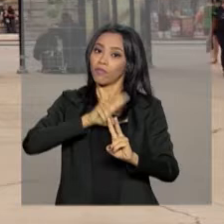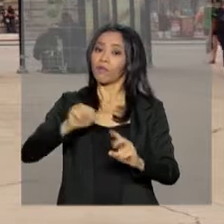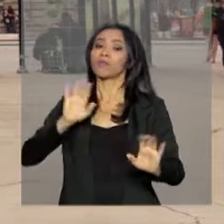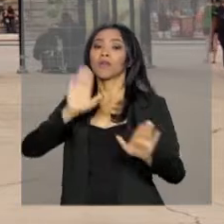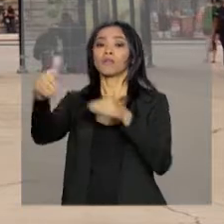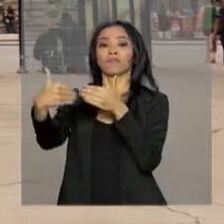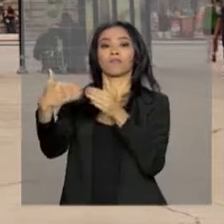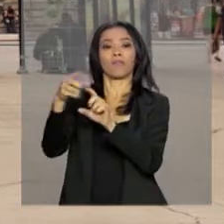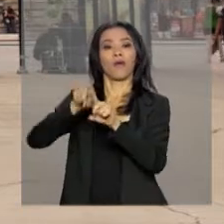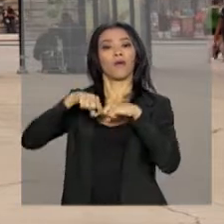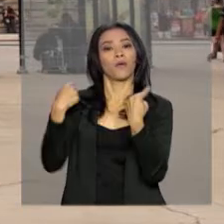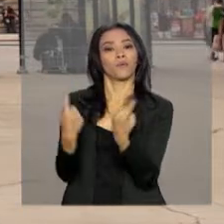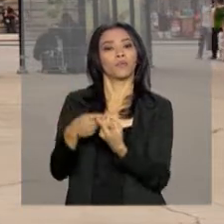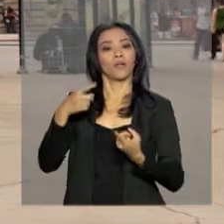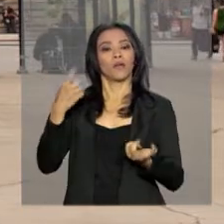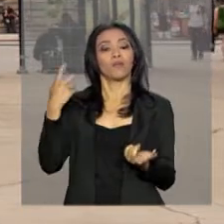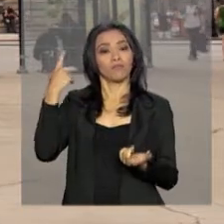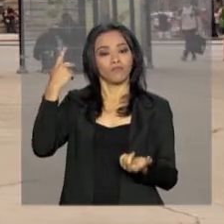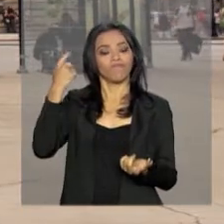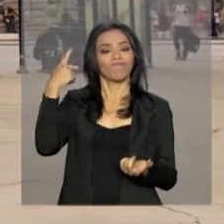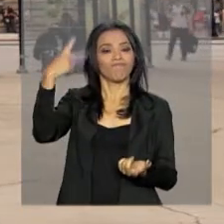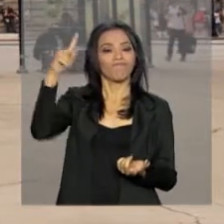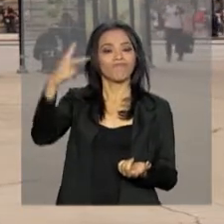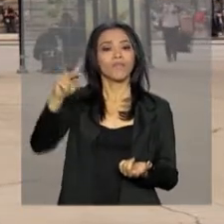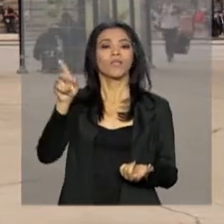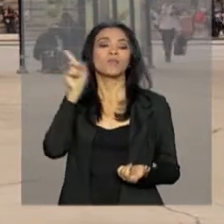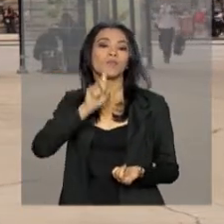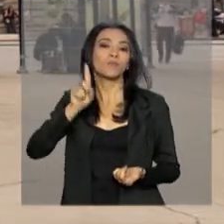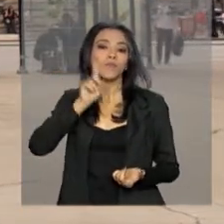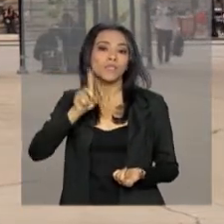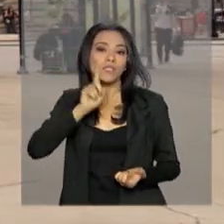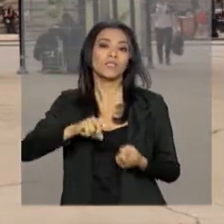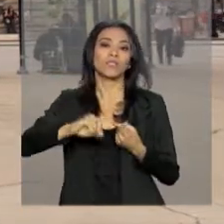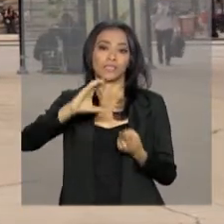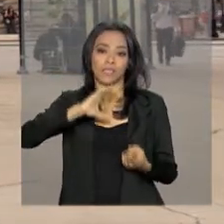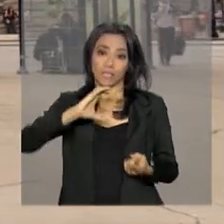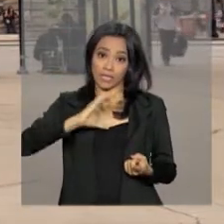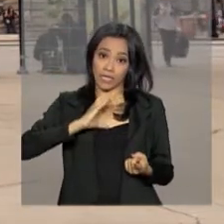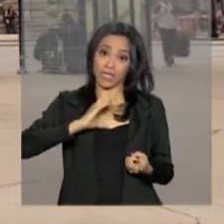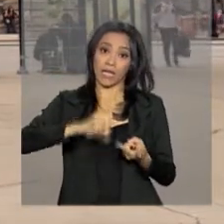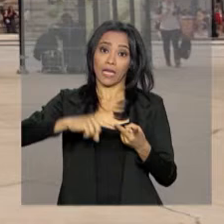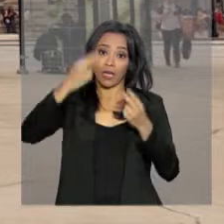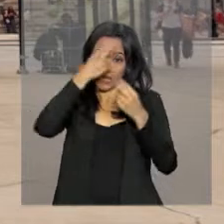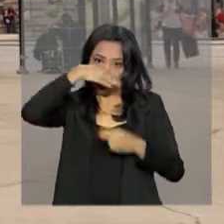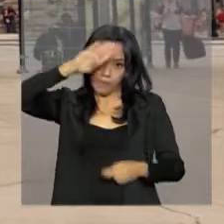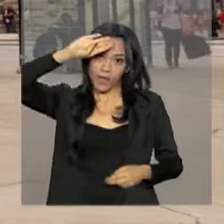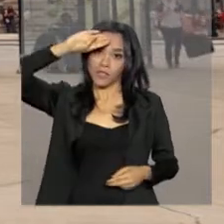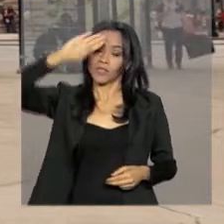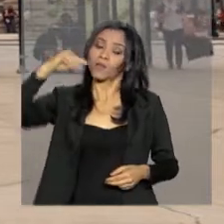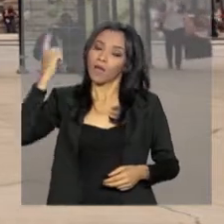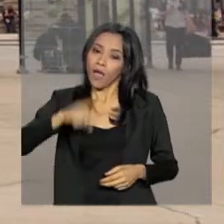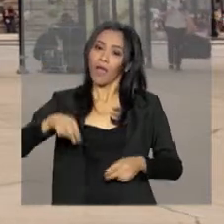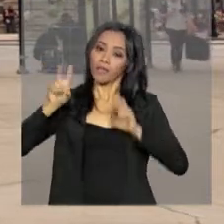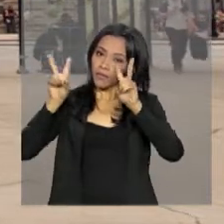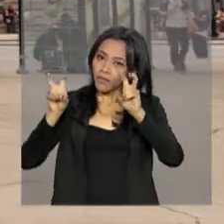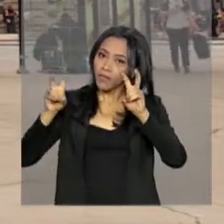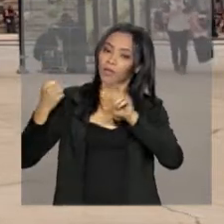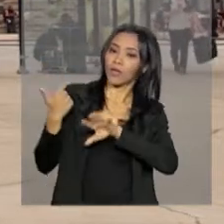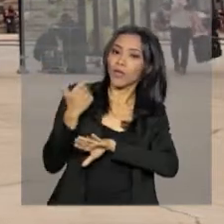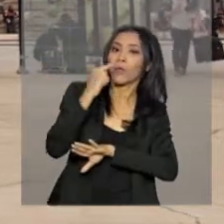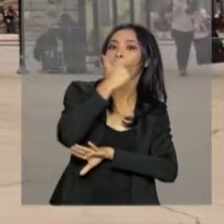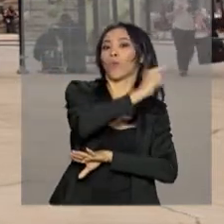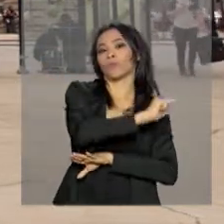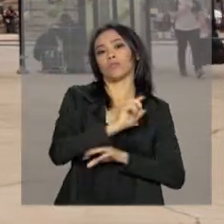outros representantes diplomáticos brasileiros nos Estados Unidos, Canadá e México, para tratar dessa e de outras questões